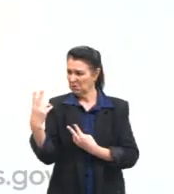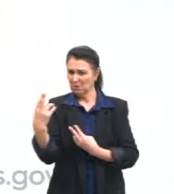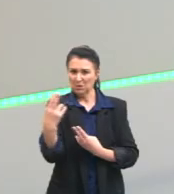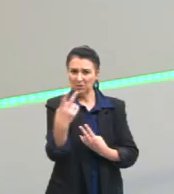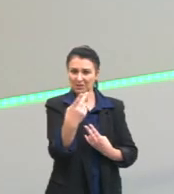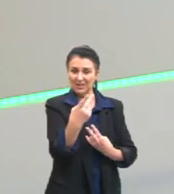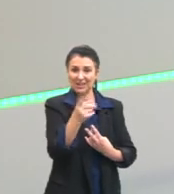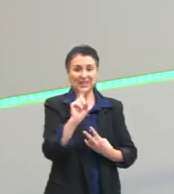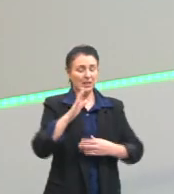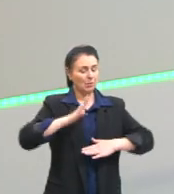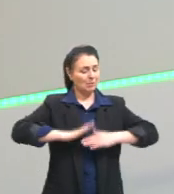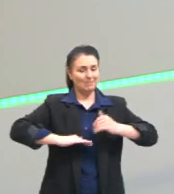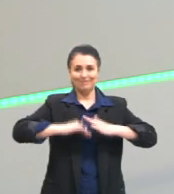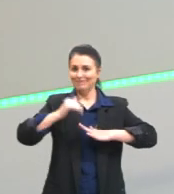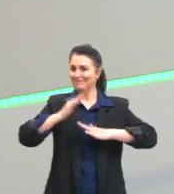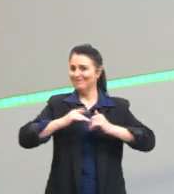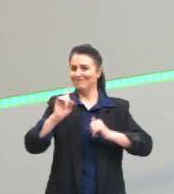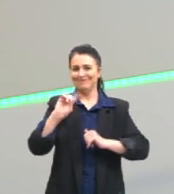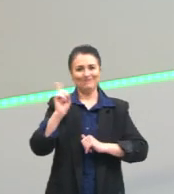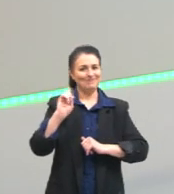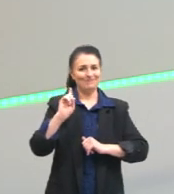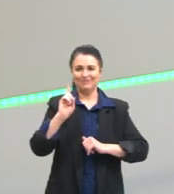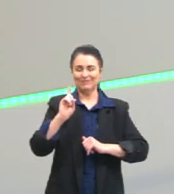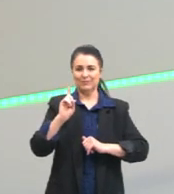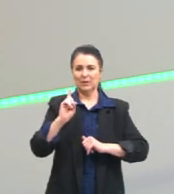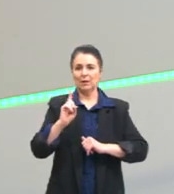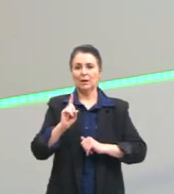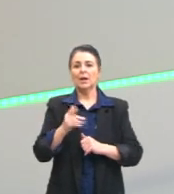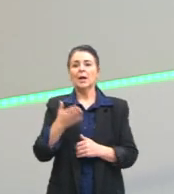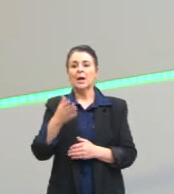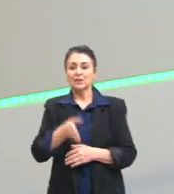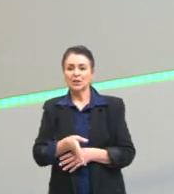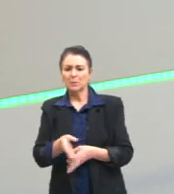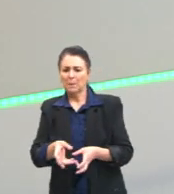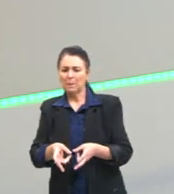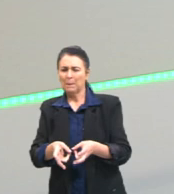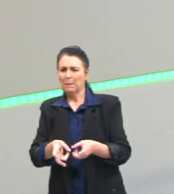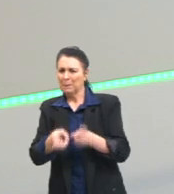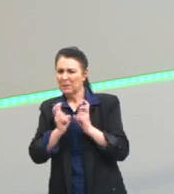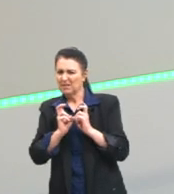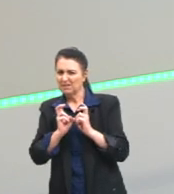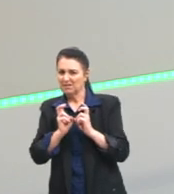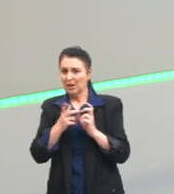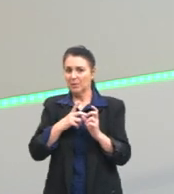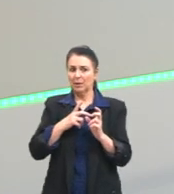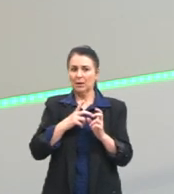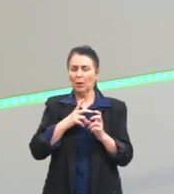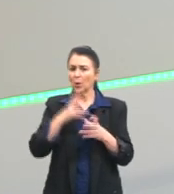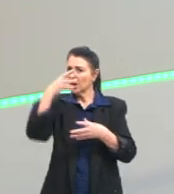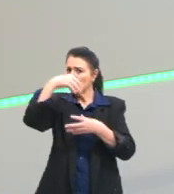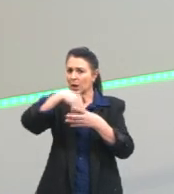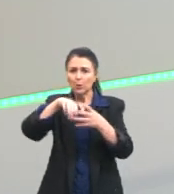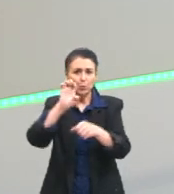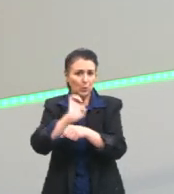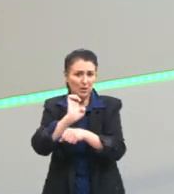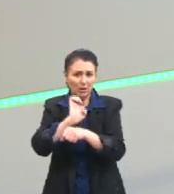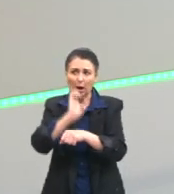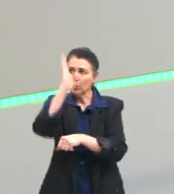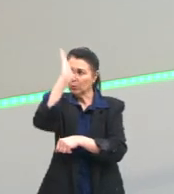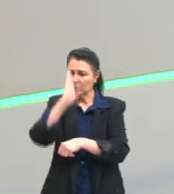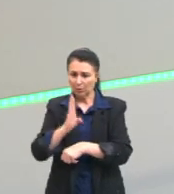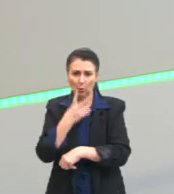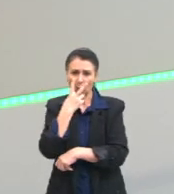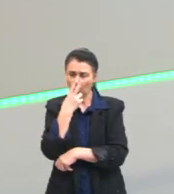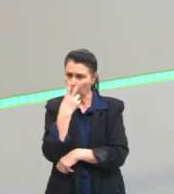na prática, não é isso que acontece. A gente sabe, pela prática, que se a gente pegar dentro de um mesmo Estado, a gente tem diversas